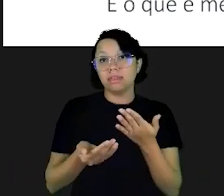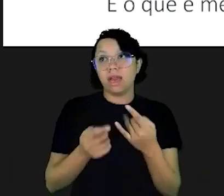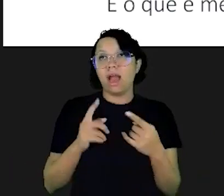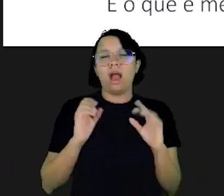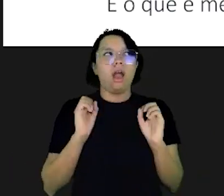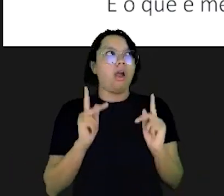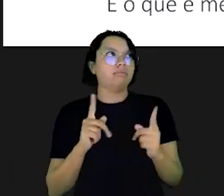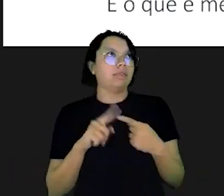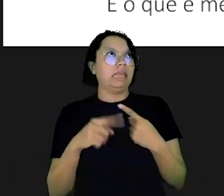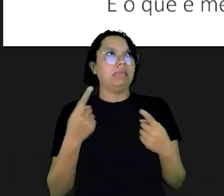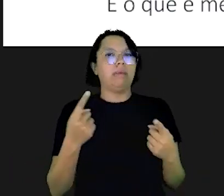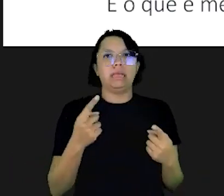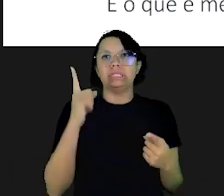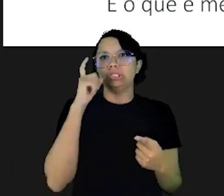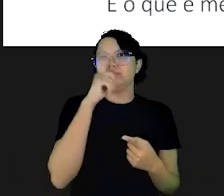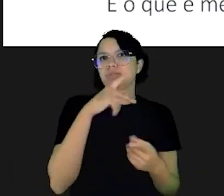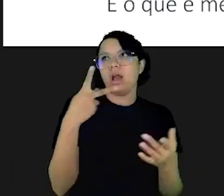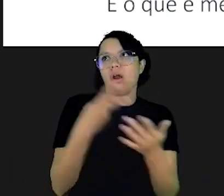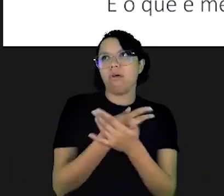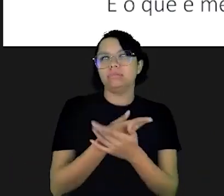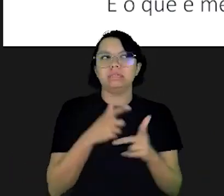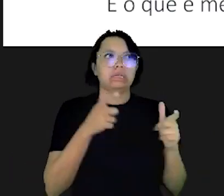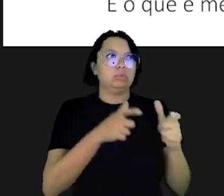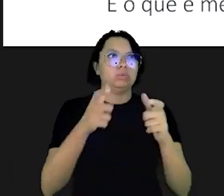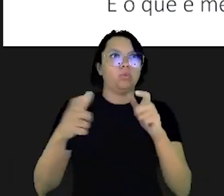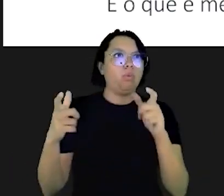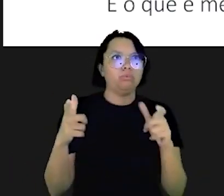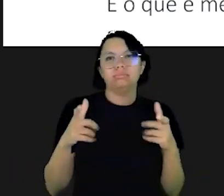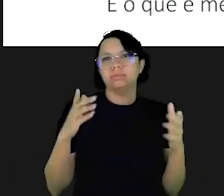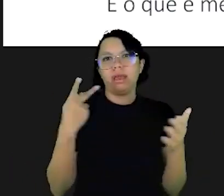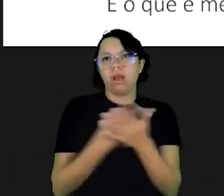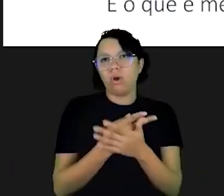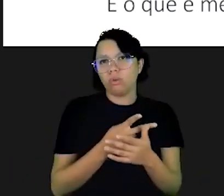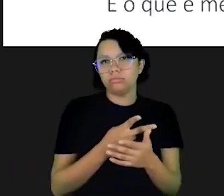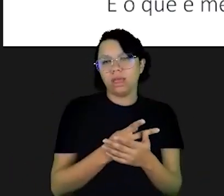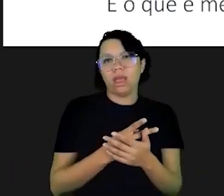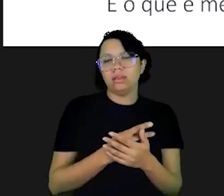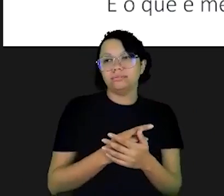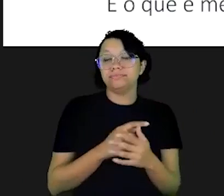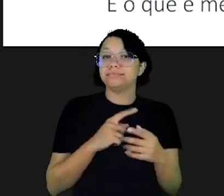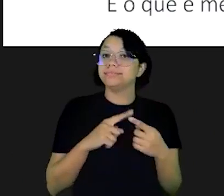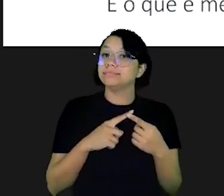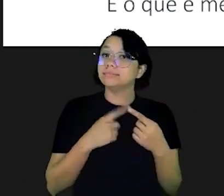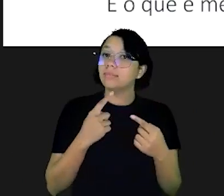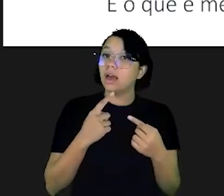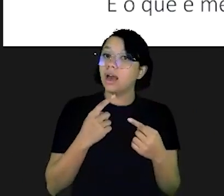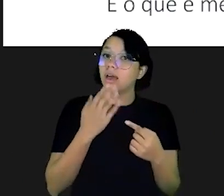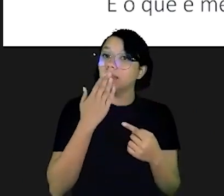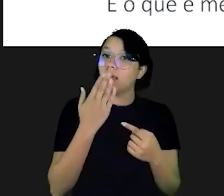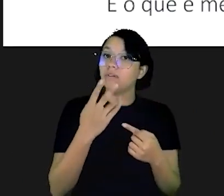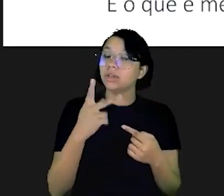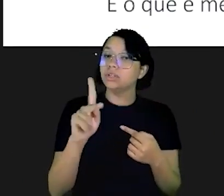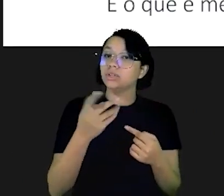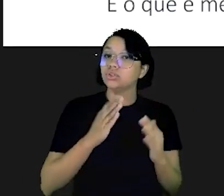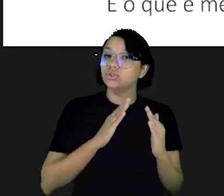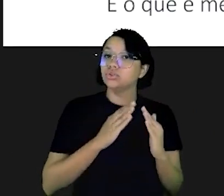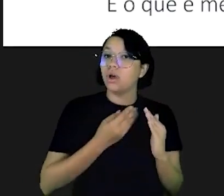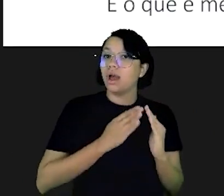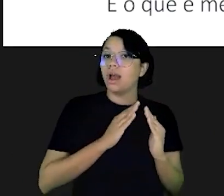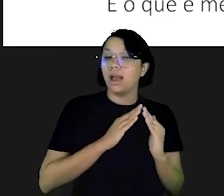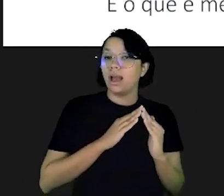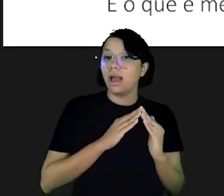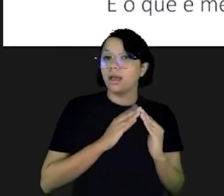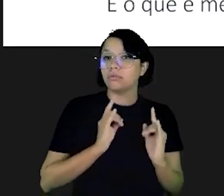perdidas ah mas isso aqui é uma situação muito rara não é em todo lugar que acontece uma enchente um tornado ok não é